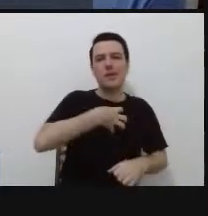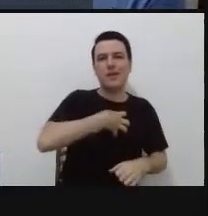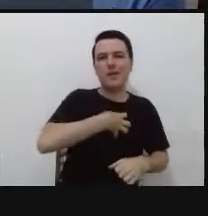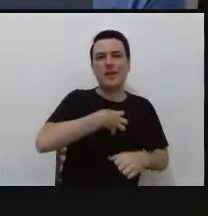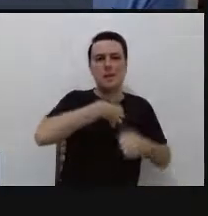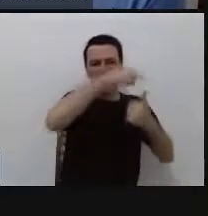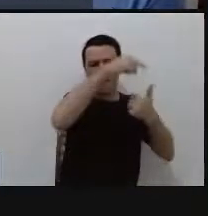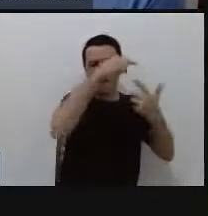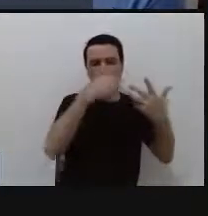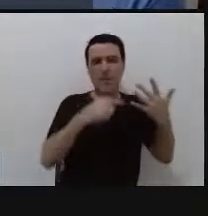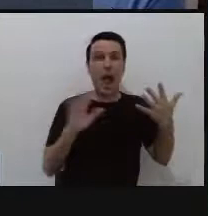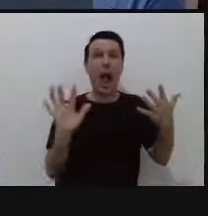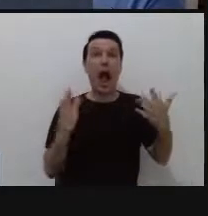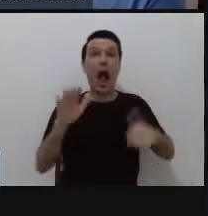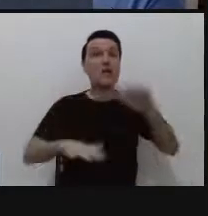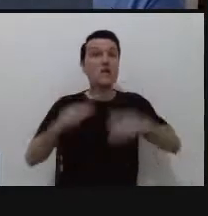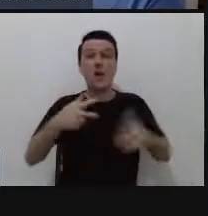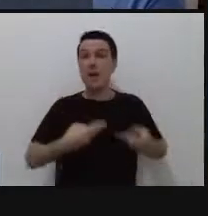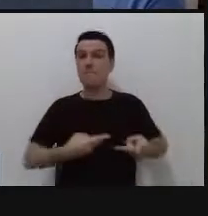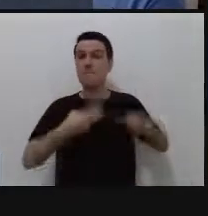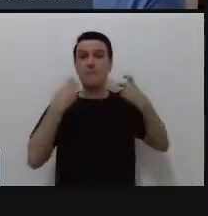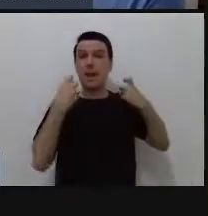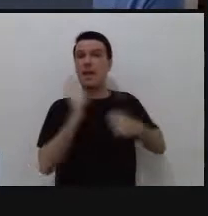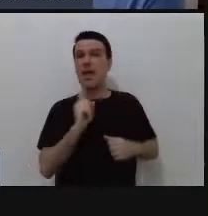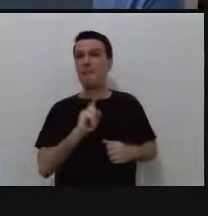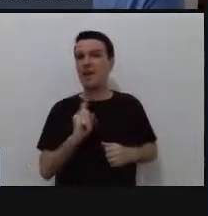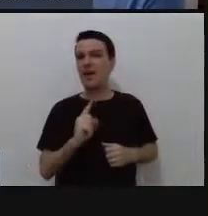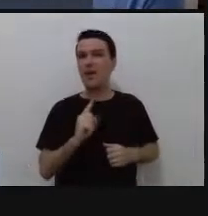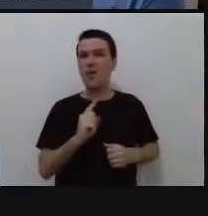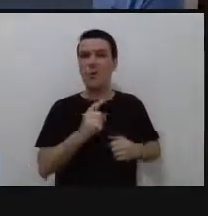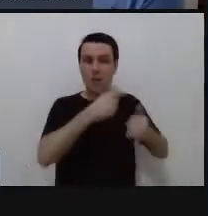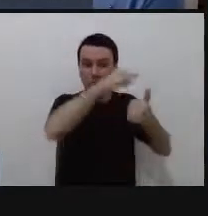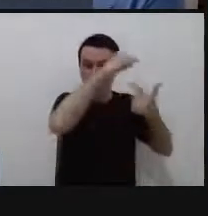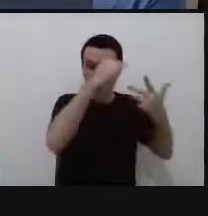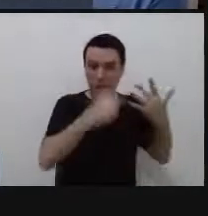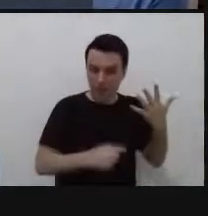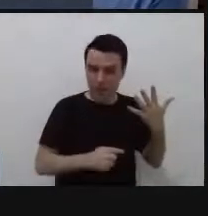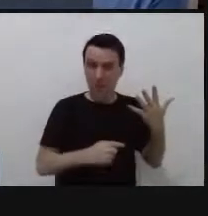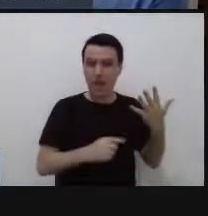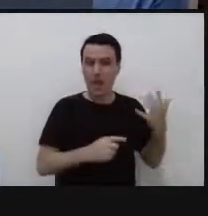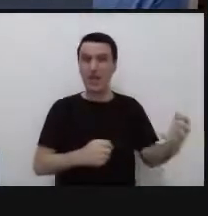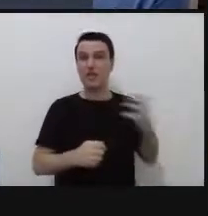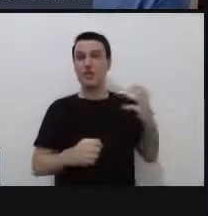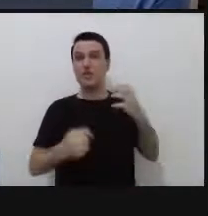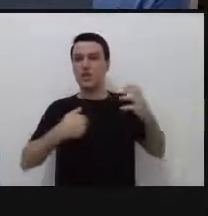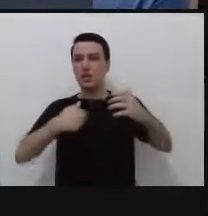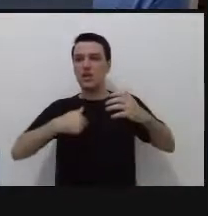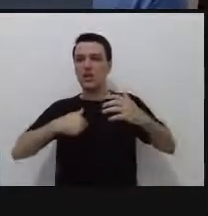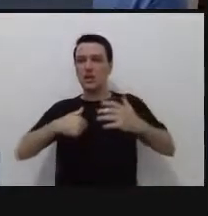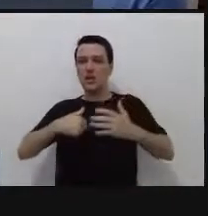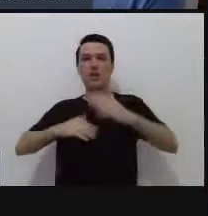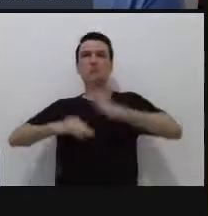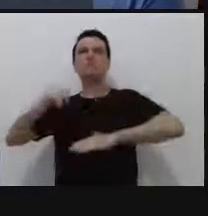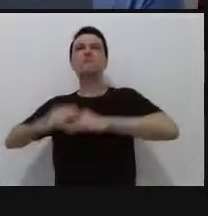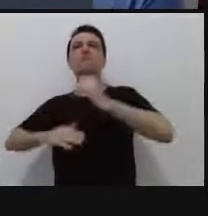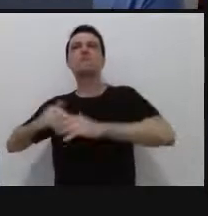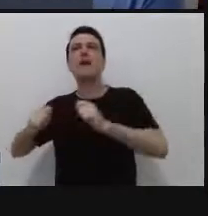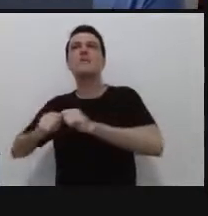inconscientes, que conduzem as nossas ações. Então, aqui, vou fazer um